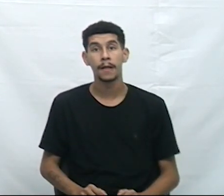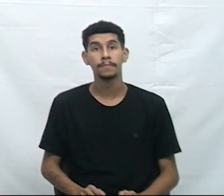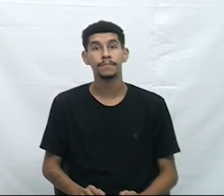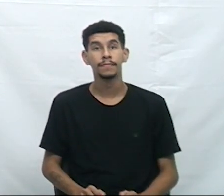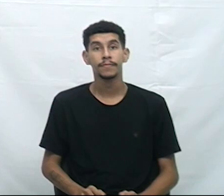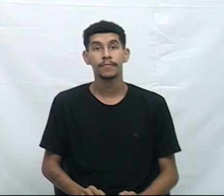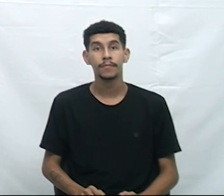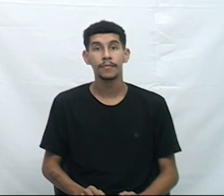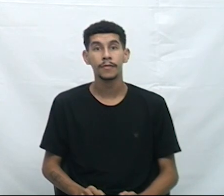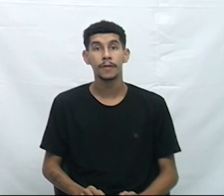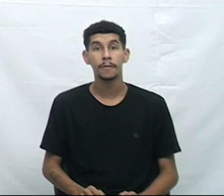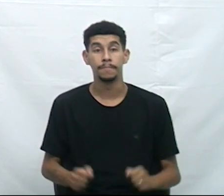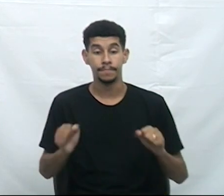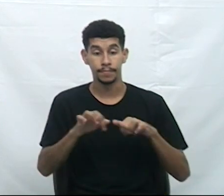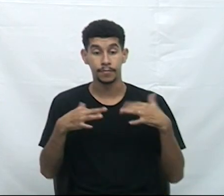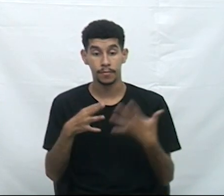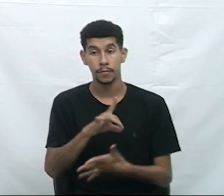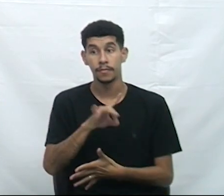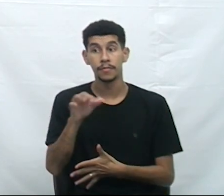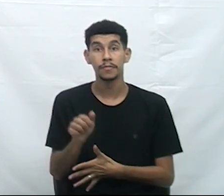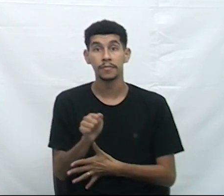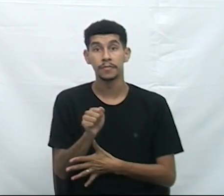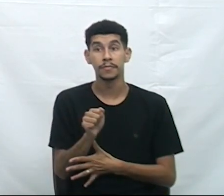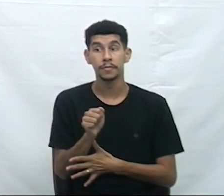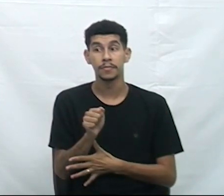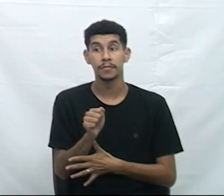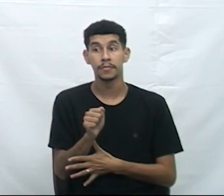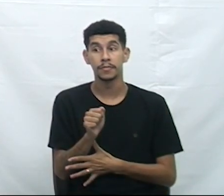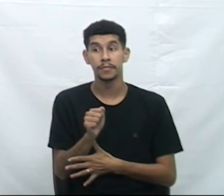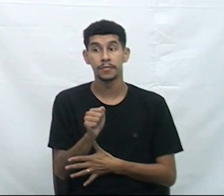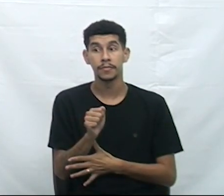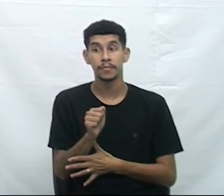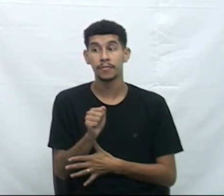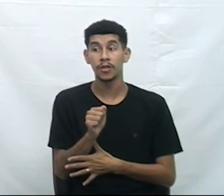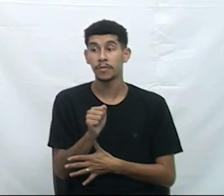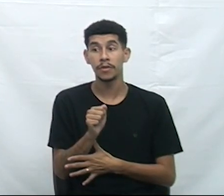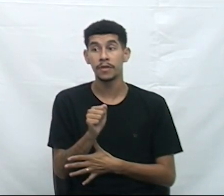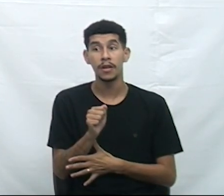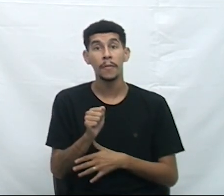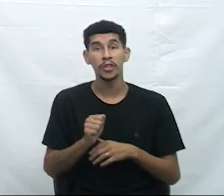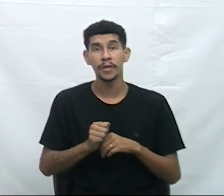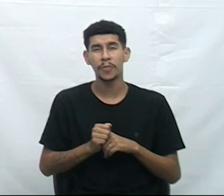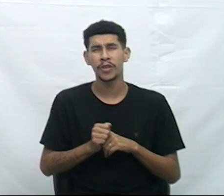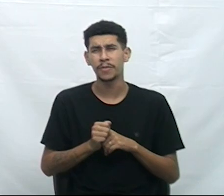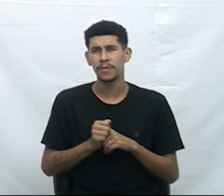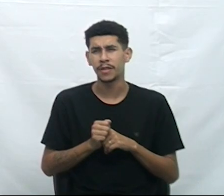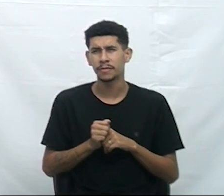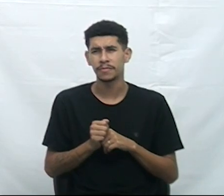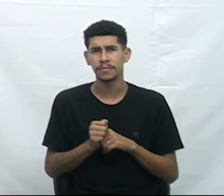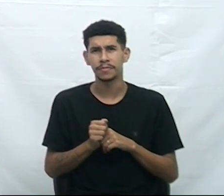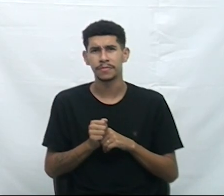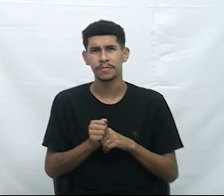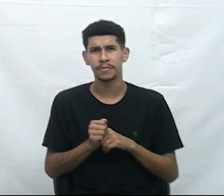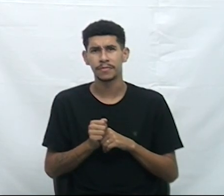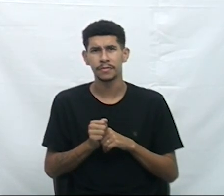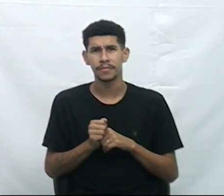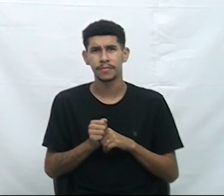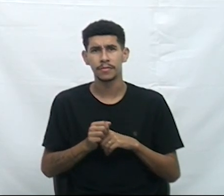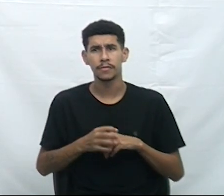Sessão do dia, antes da sessão do dia, este ofício, é isso? Pode ser.